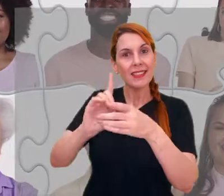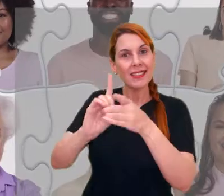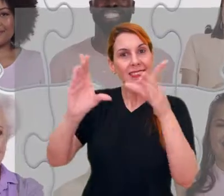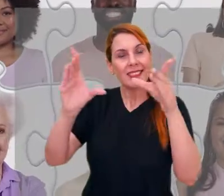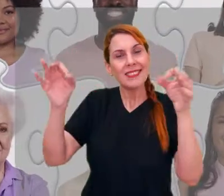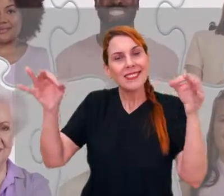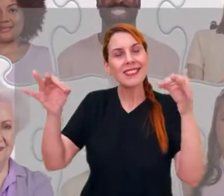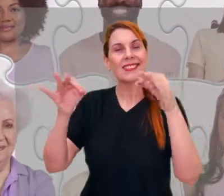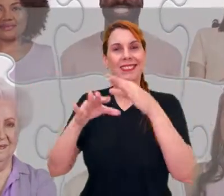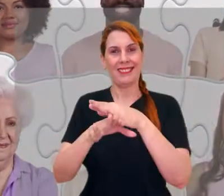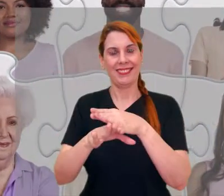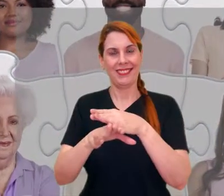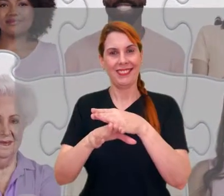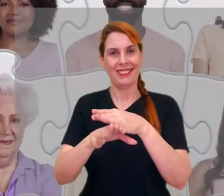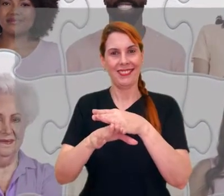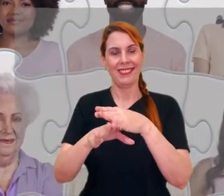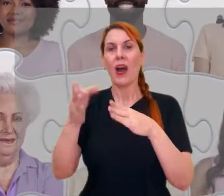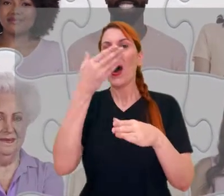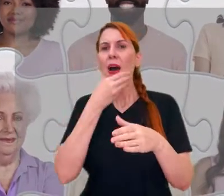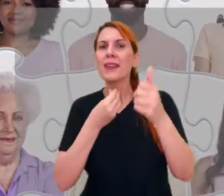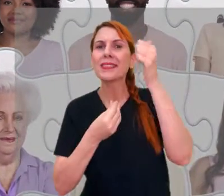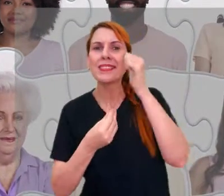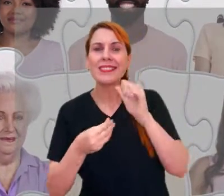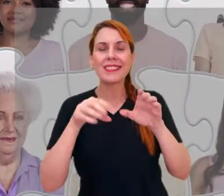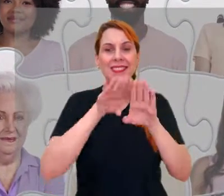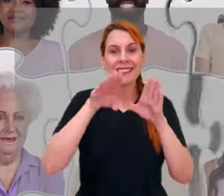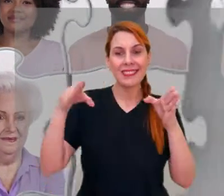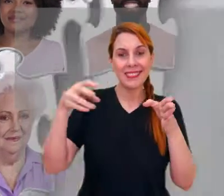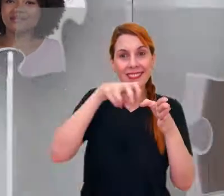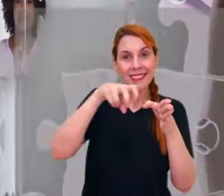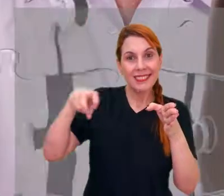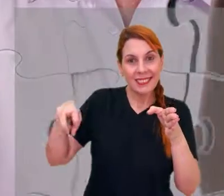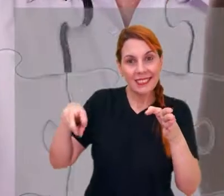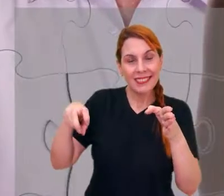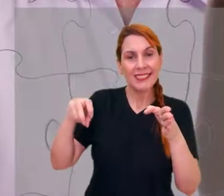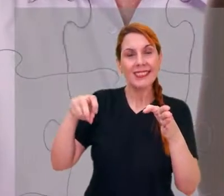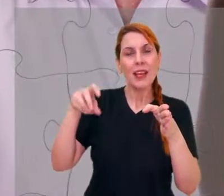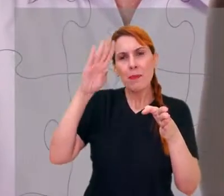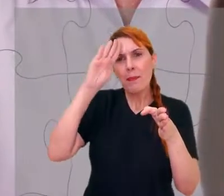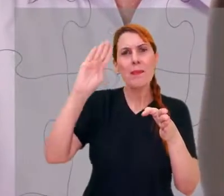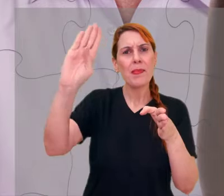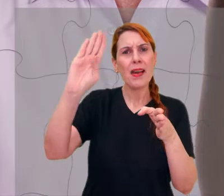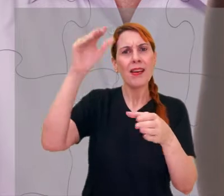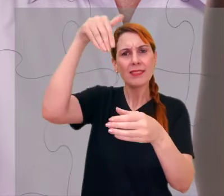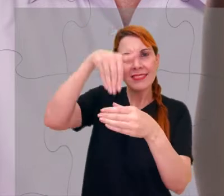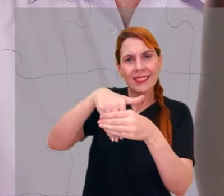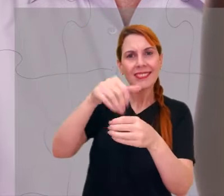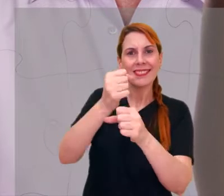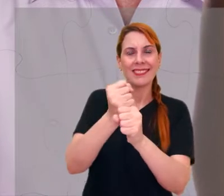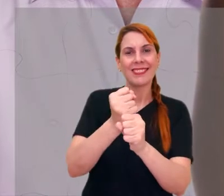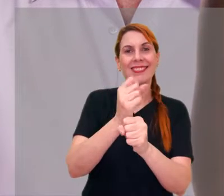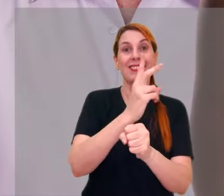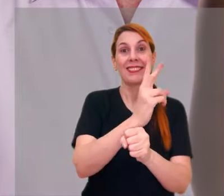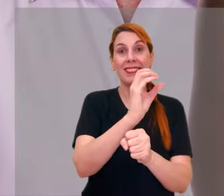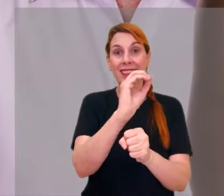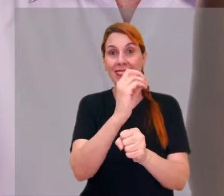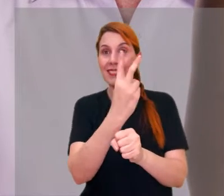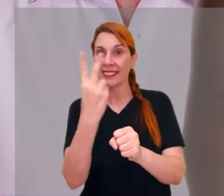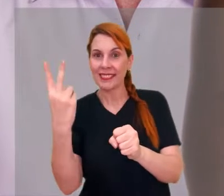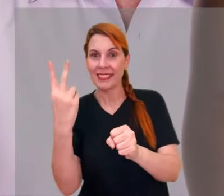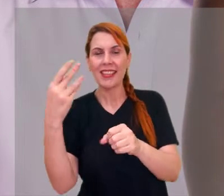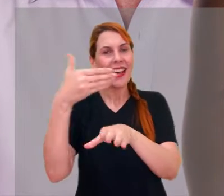Com você, a democracia fica completa. Mesária, mesário. Peças fundamentais para as eleições